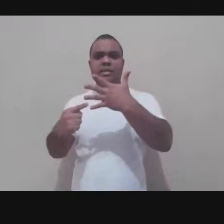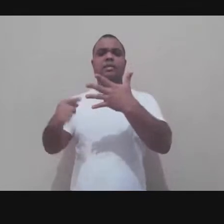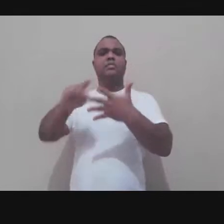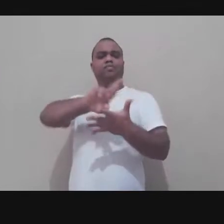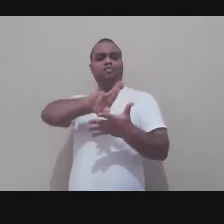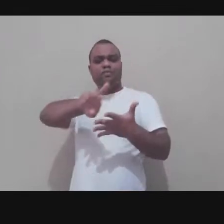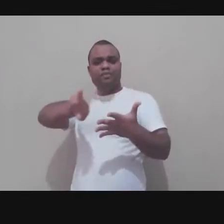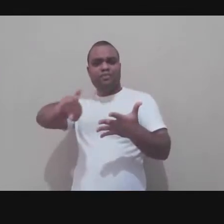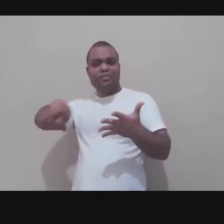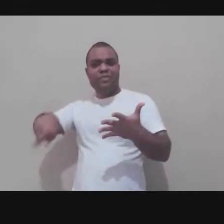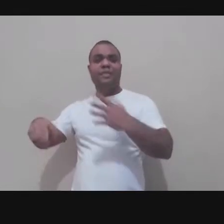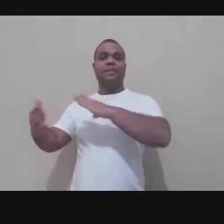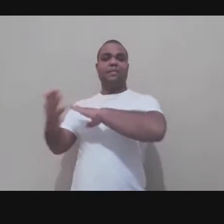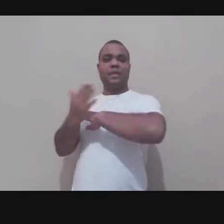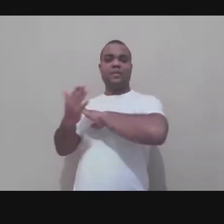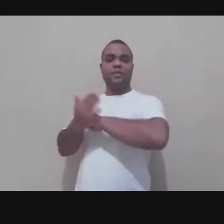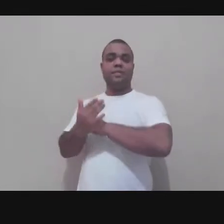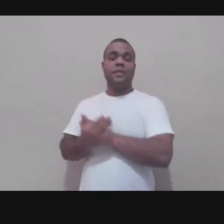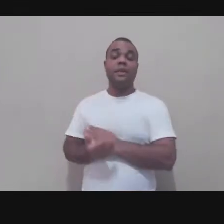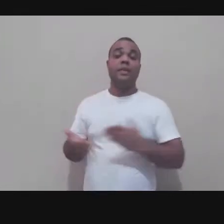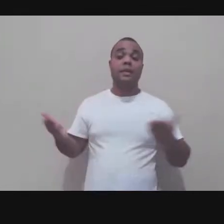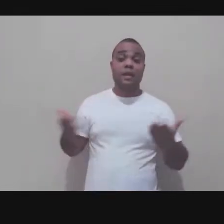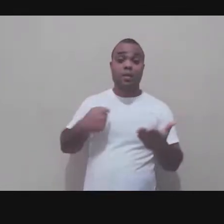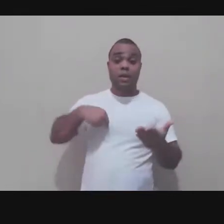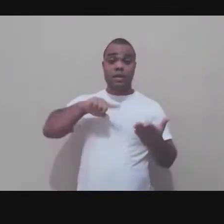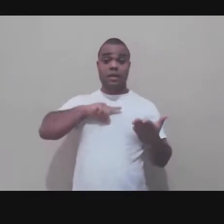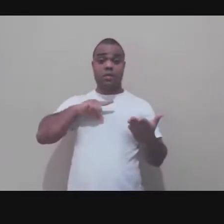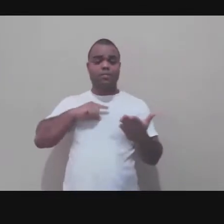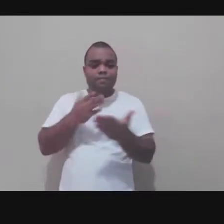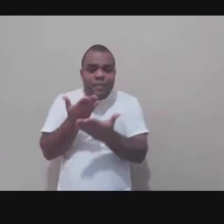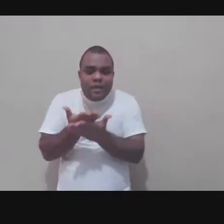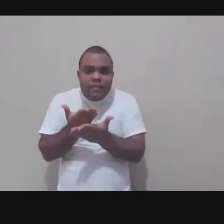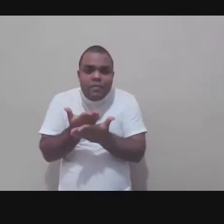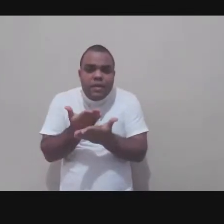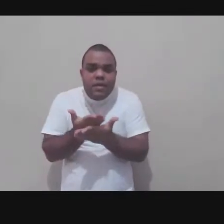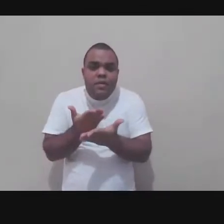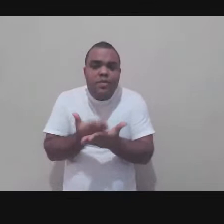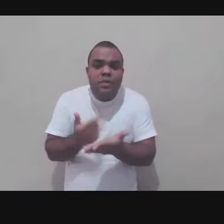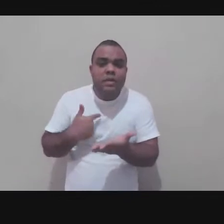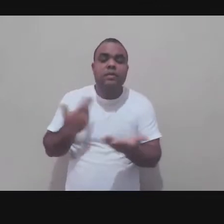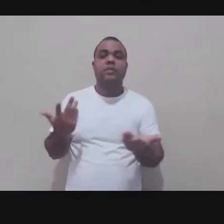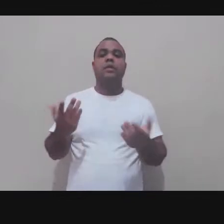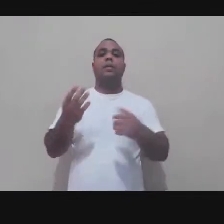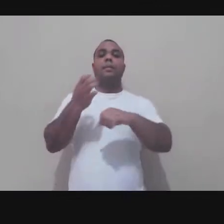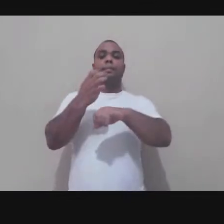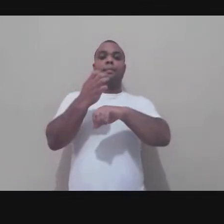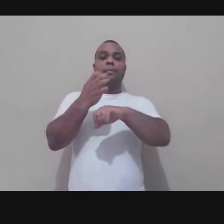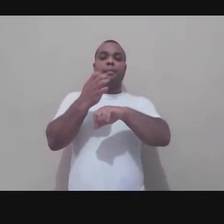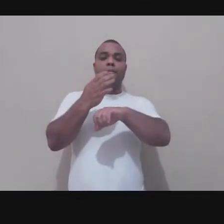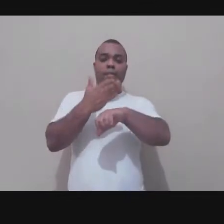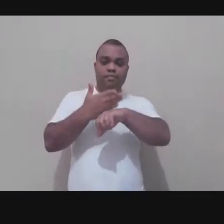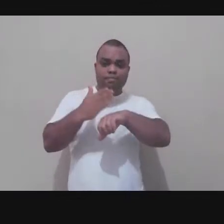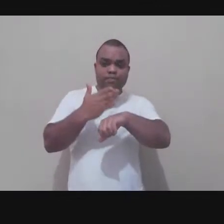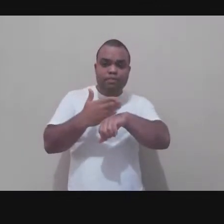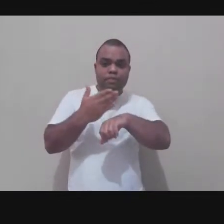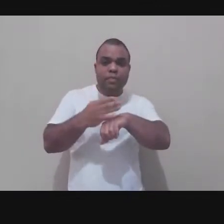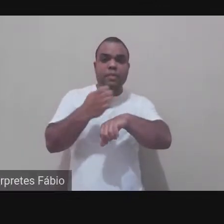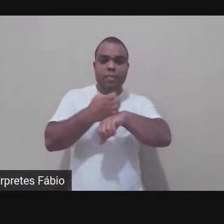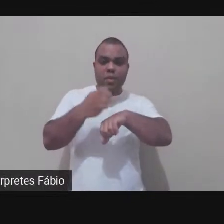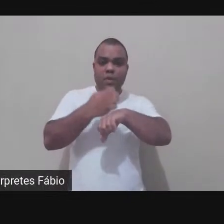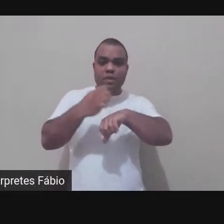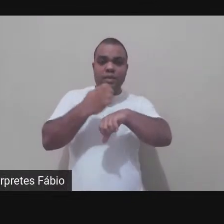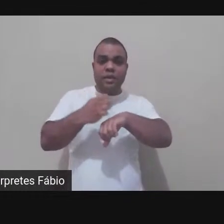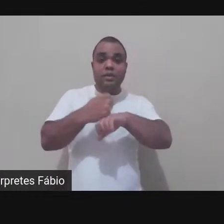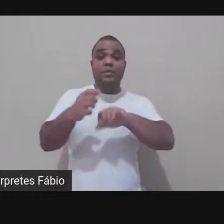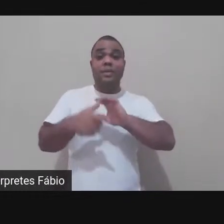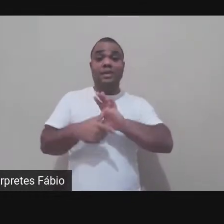antes das aulas serem interrompidas pela pandemia então nessa época eu tive contato com um